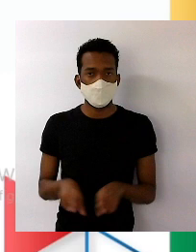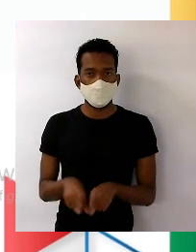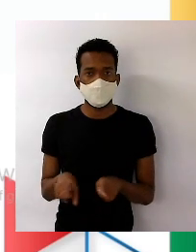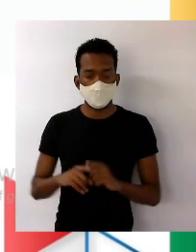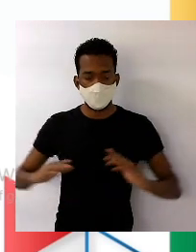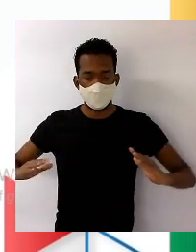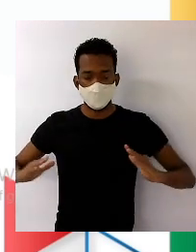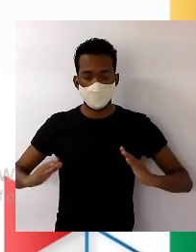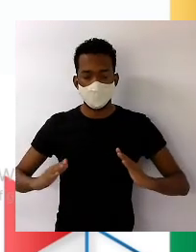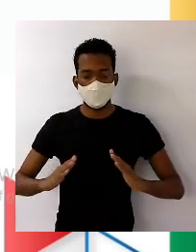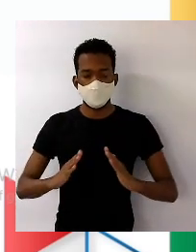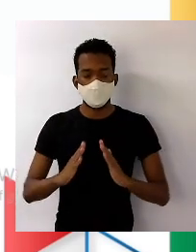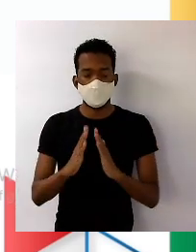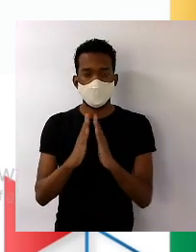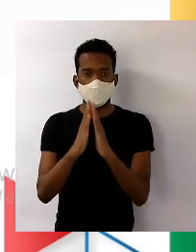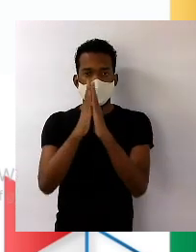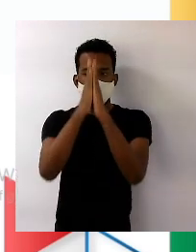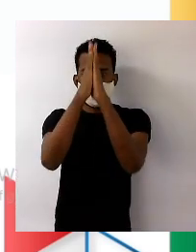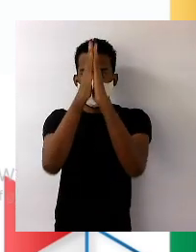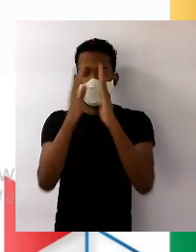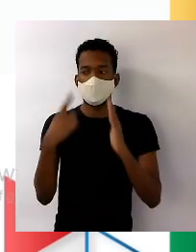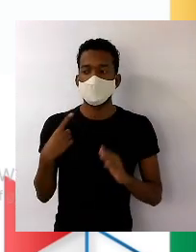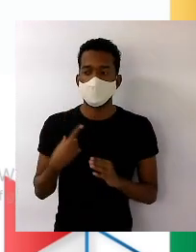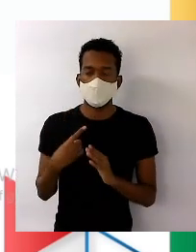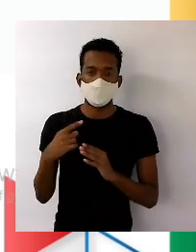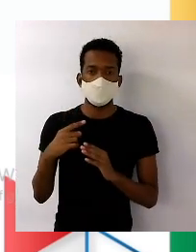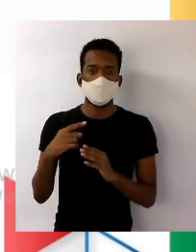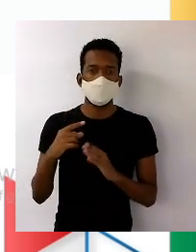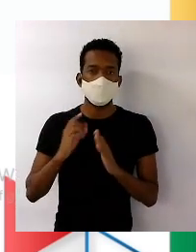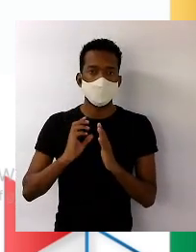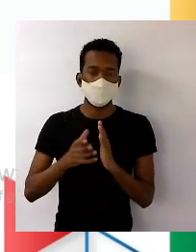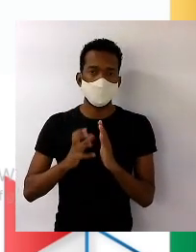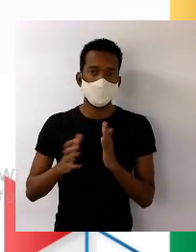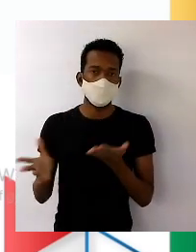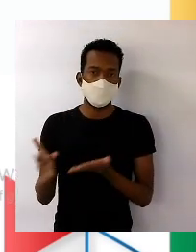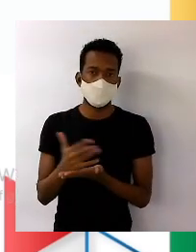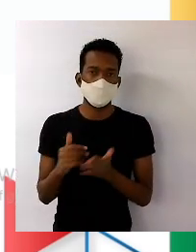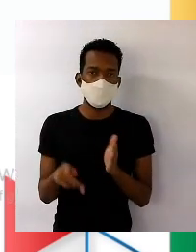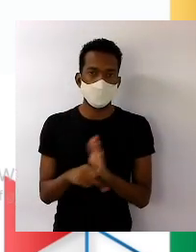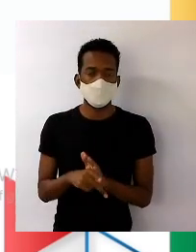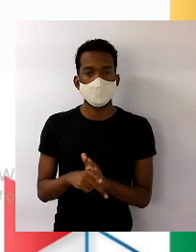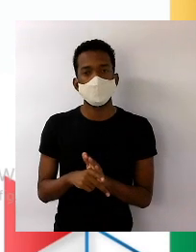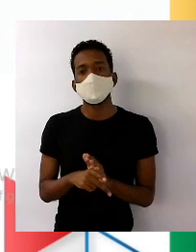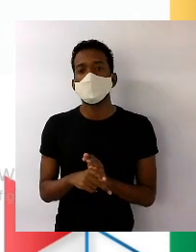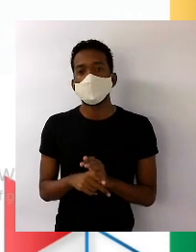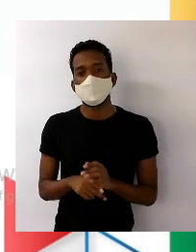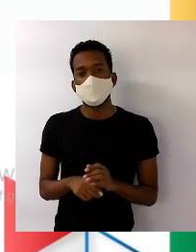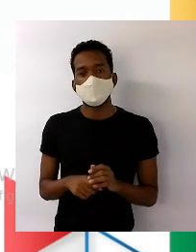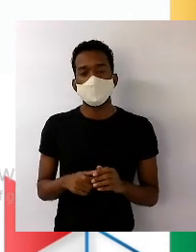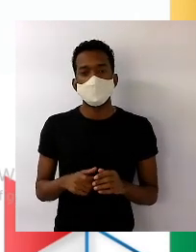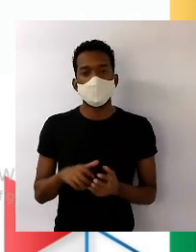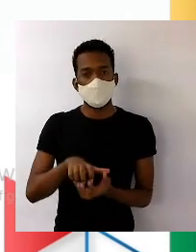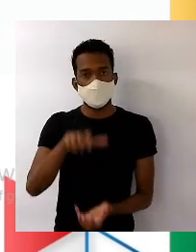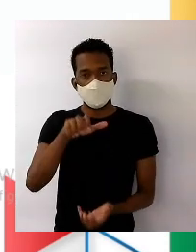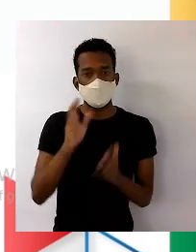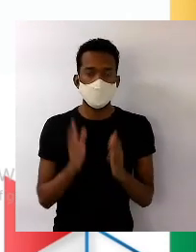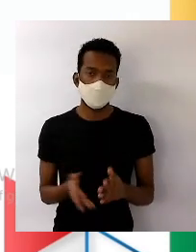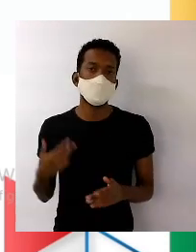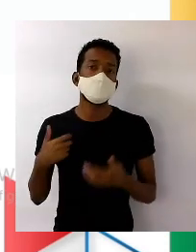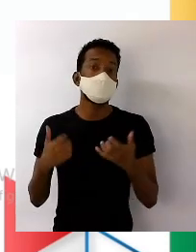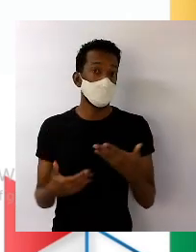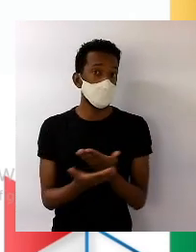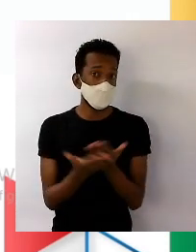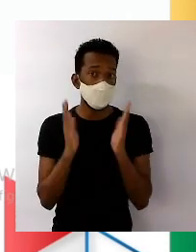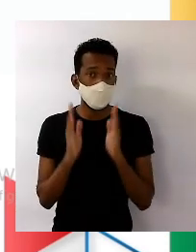muito fina, onde tem os dados referentes à população de idosos. Isso tem muito a ver com o que eu falei para vocês,